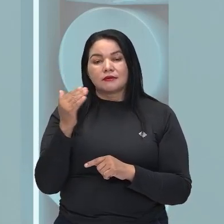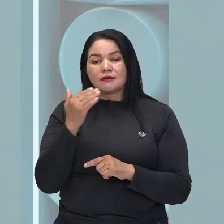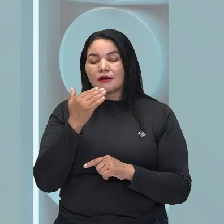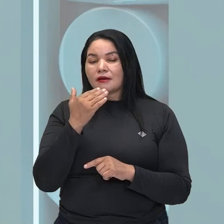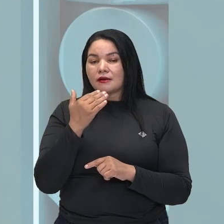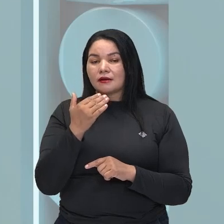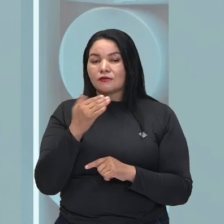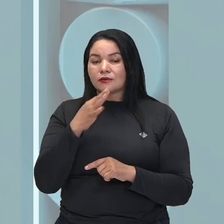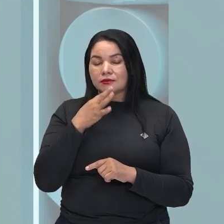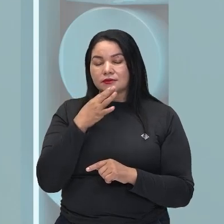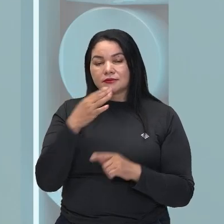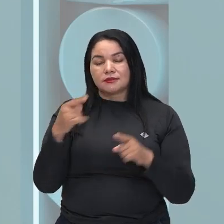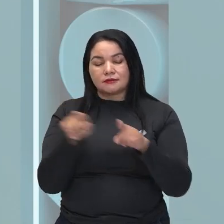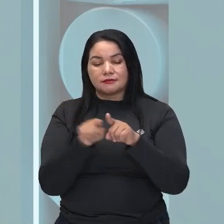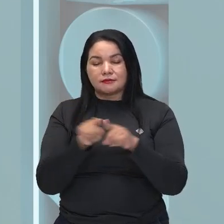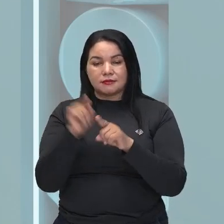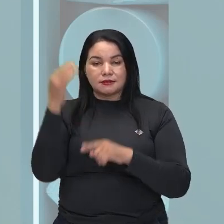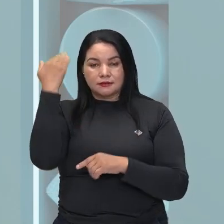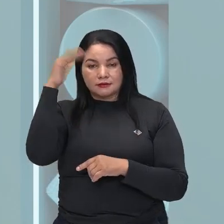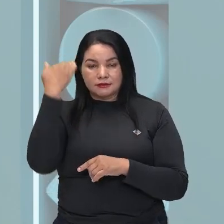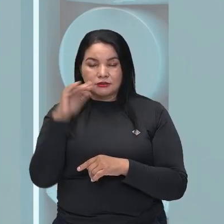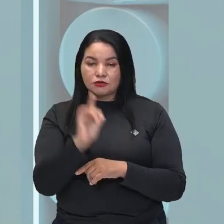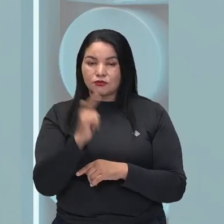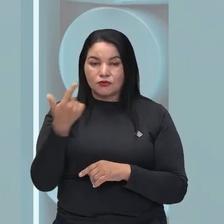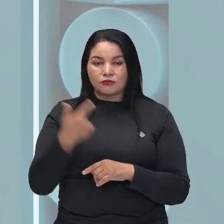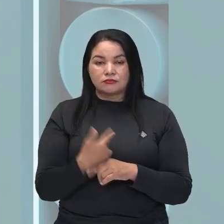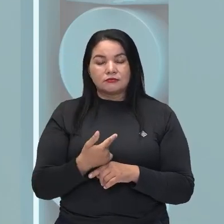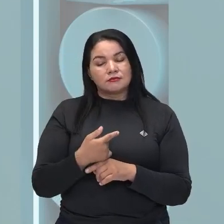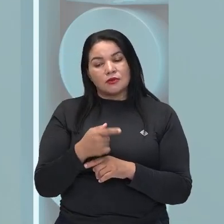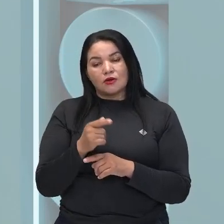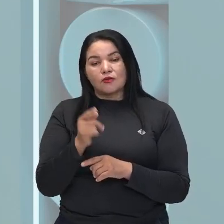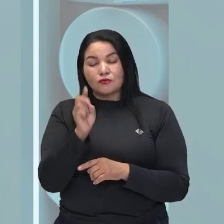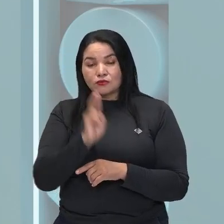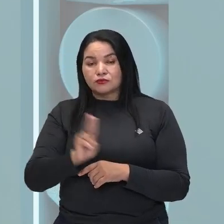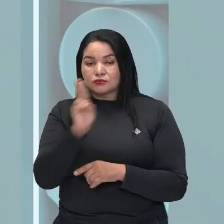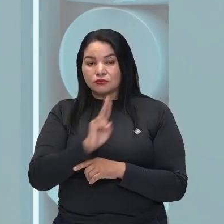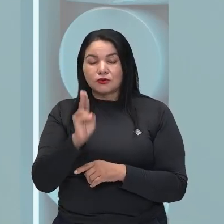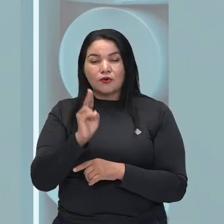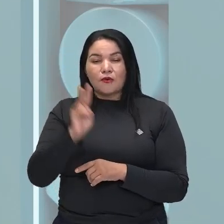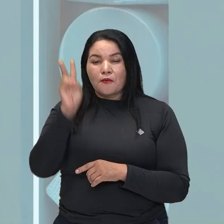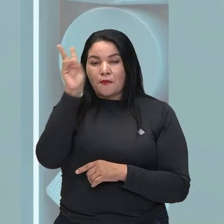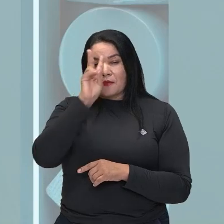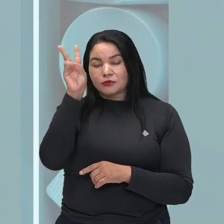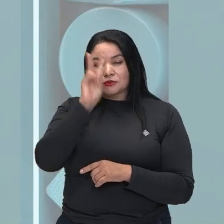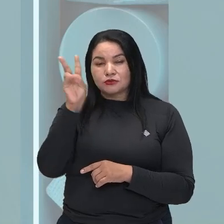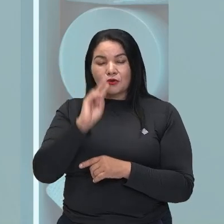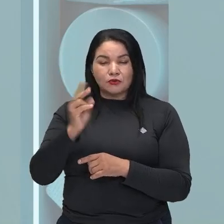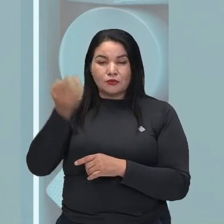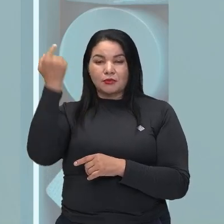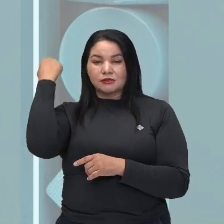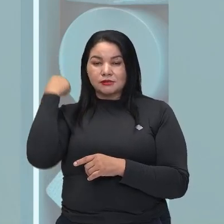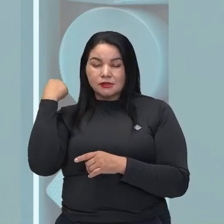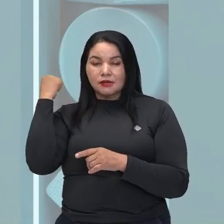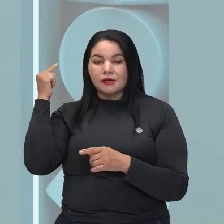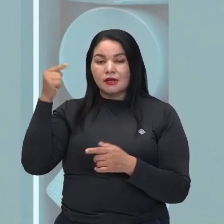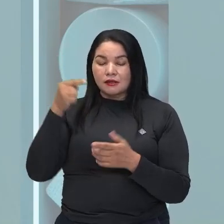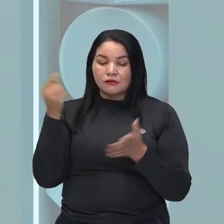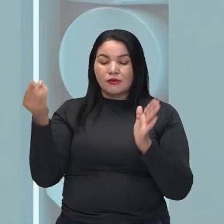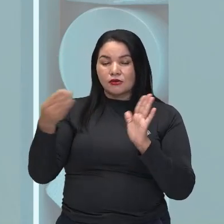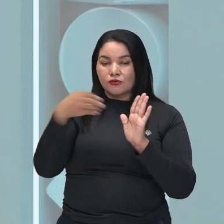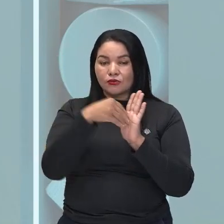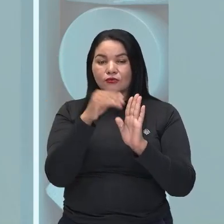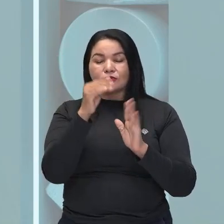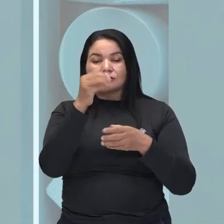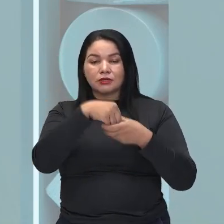argumento se utilizou um exemplo de algo que ocorreu lá no passado e se recorreu também à fala